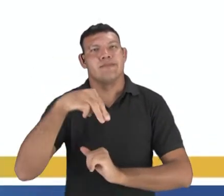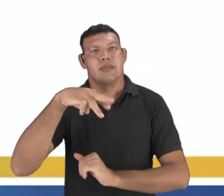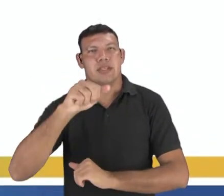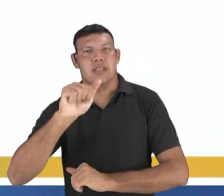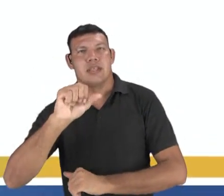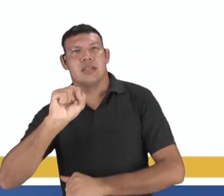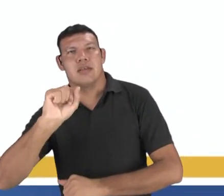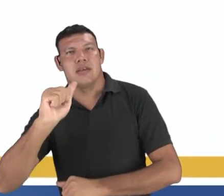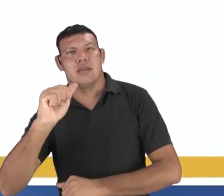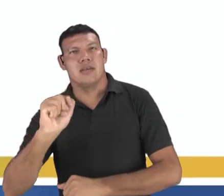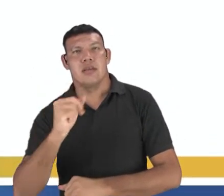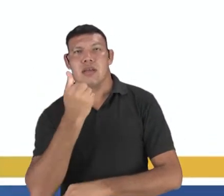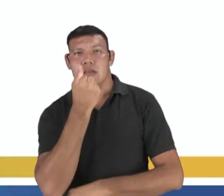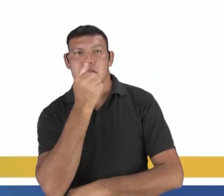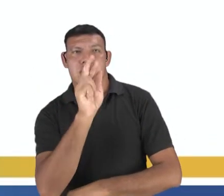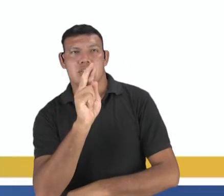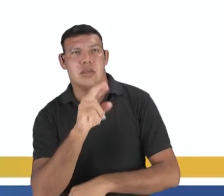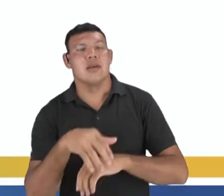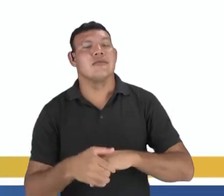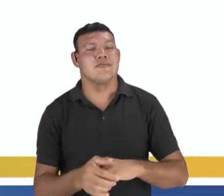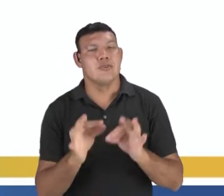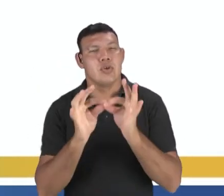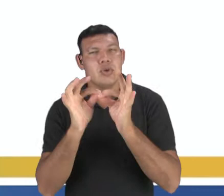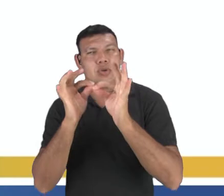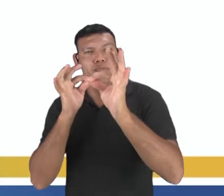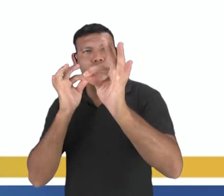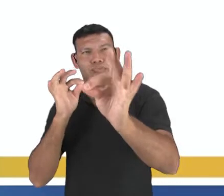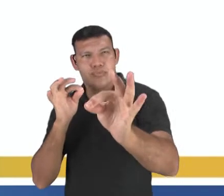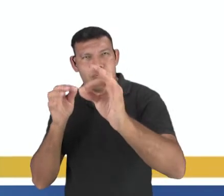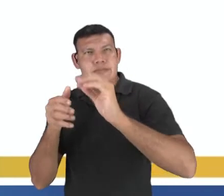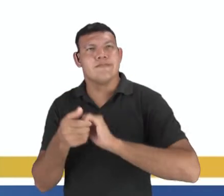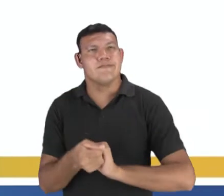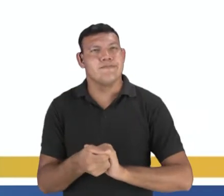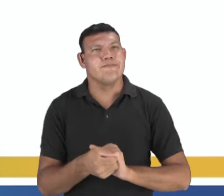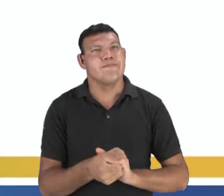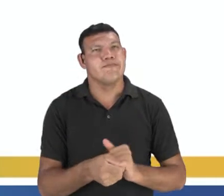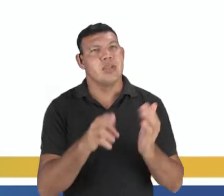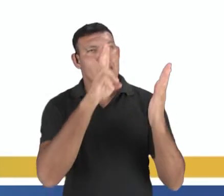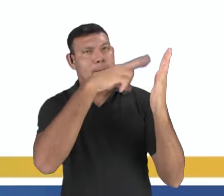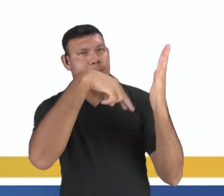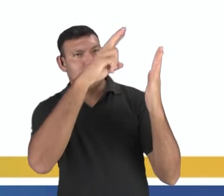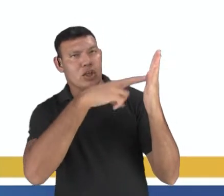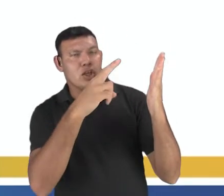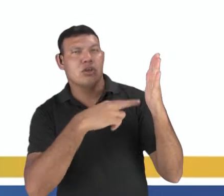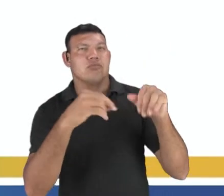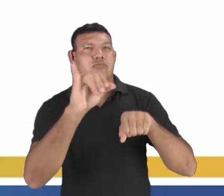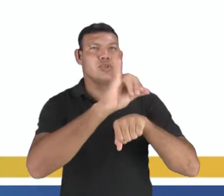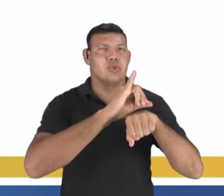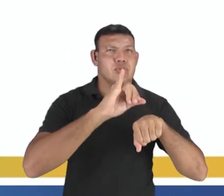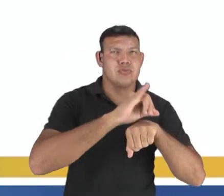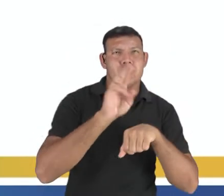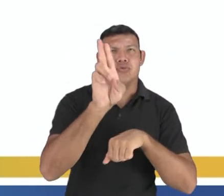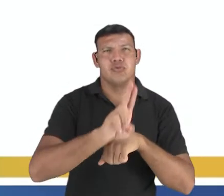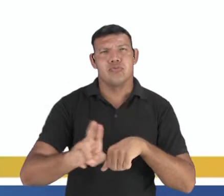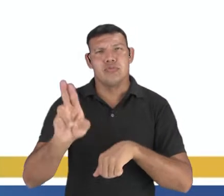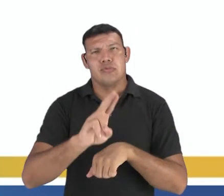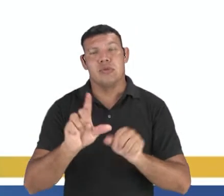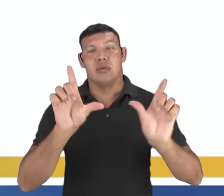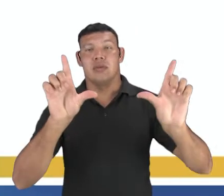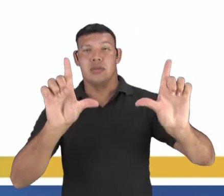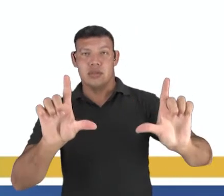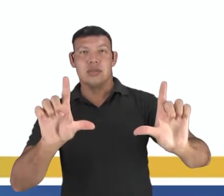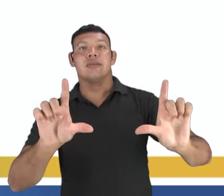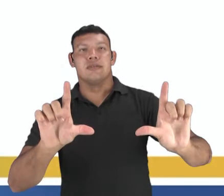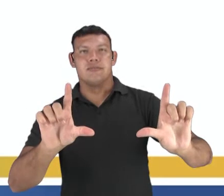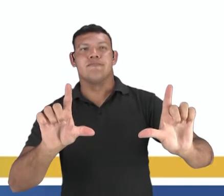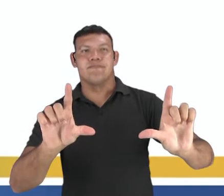tela como suporte para a pintura. Então a gente vai começar a ver obras de arte em tela. Essa